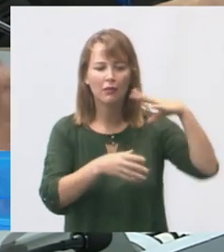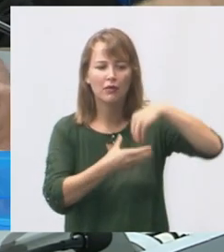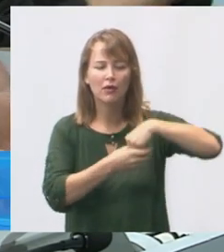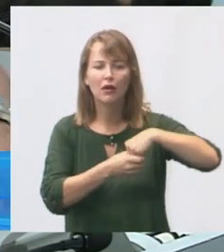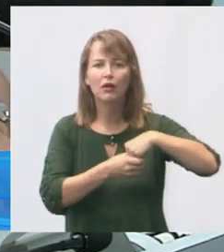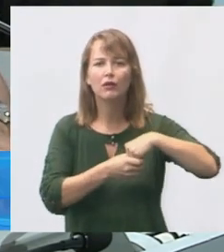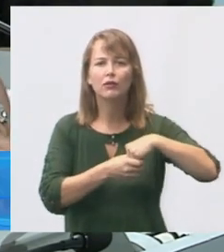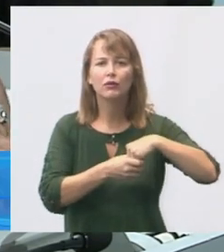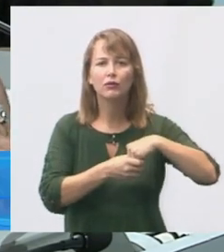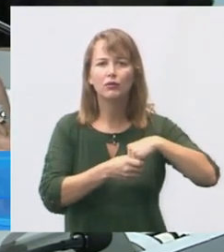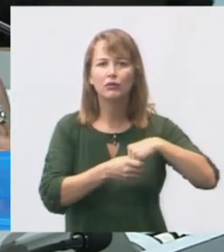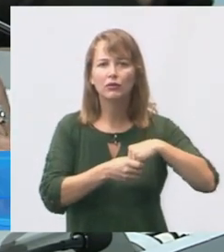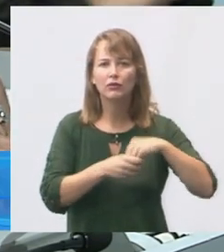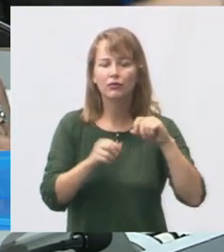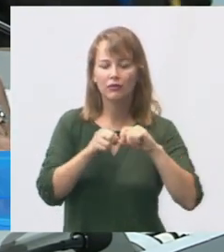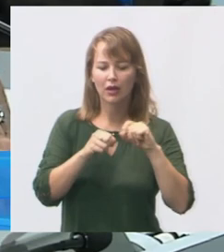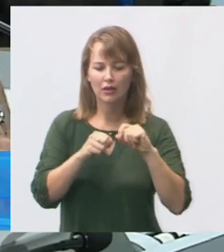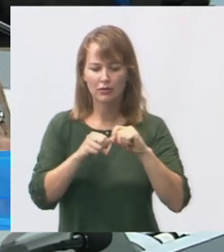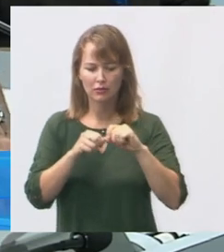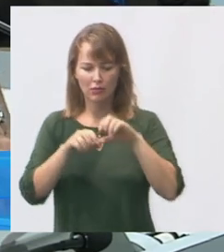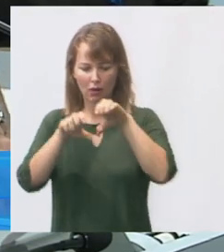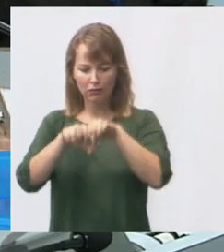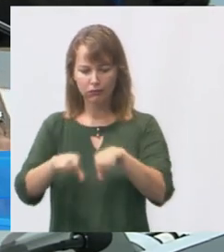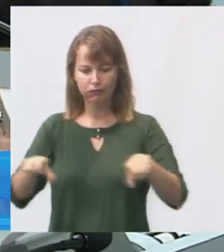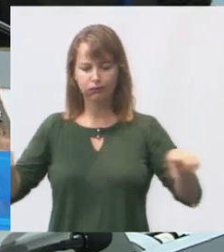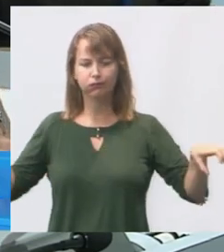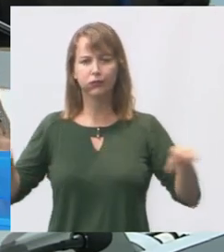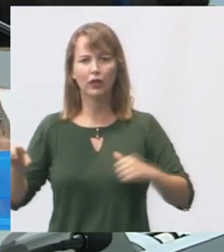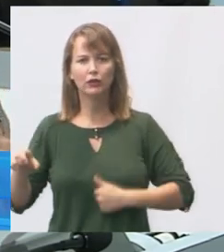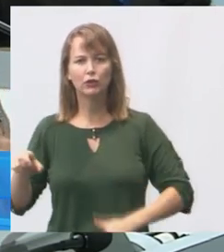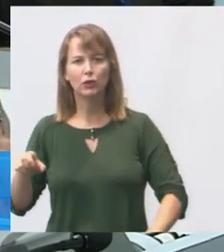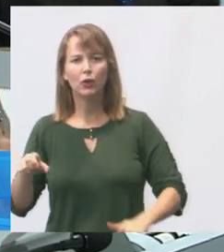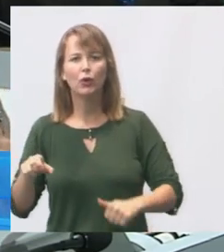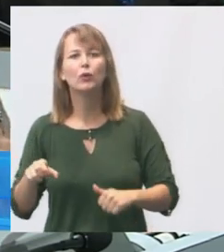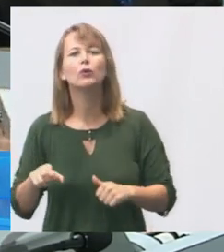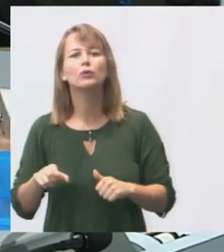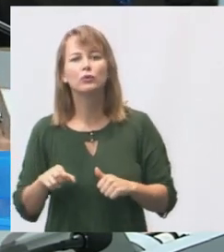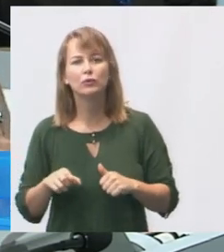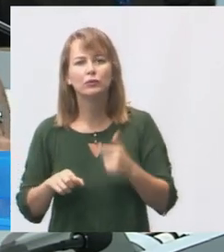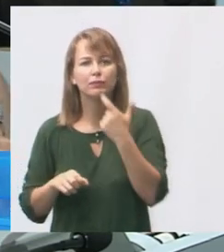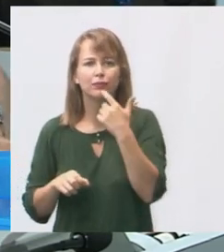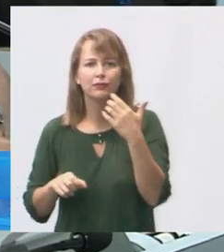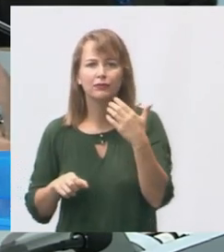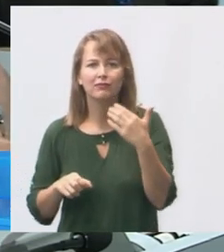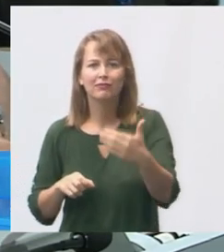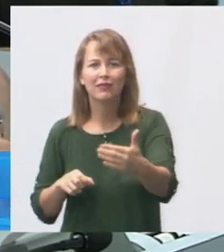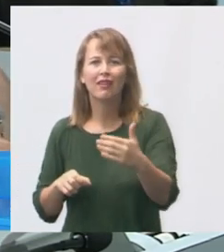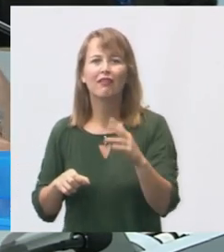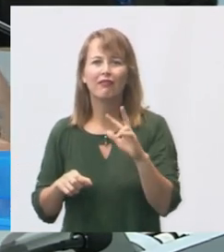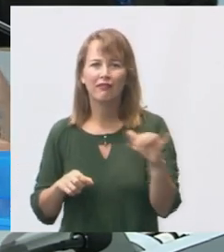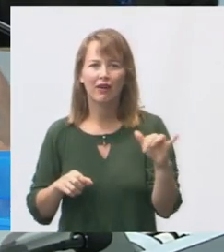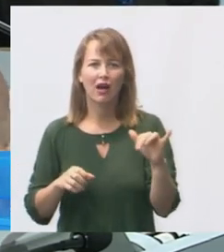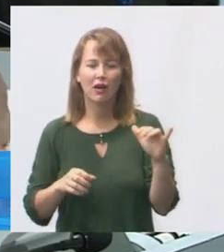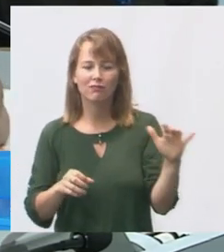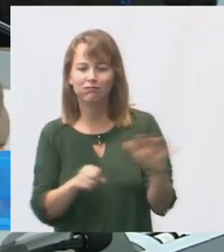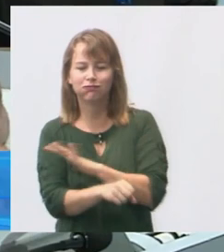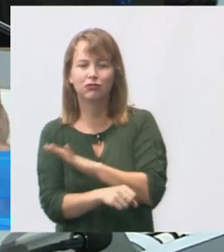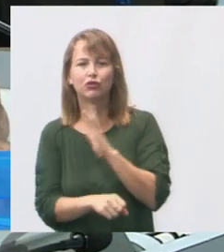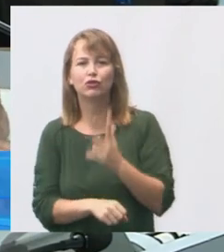acertaram uma rede de esgoto que na verdade daqui uns dias vai estar entupida de novo fizemos uma uma